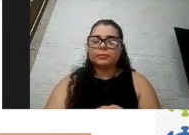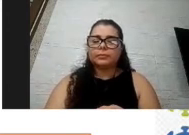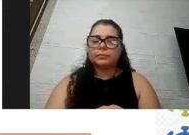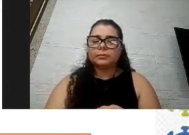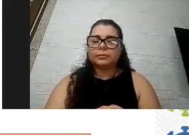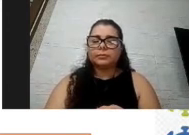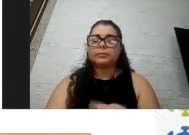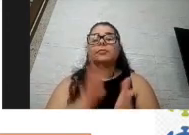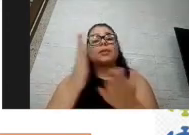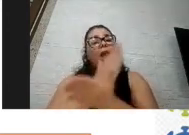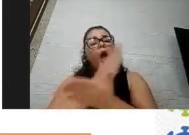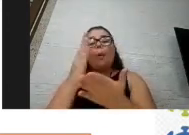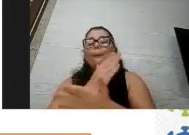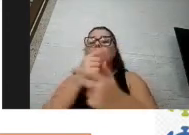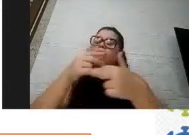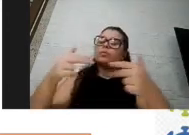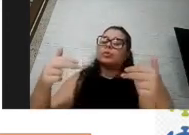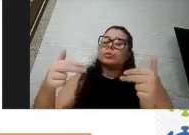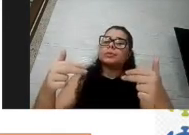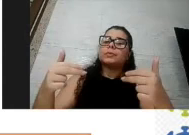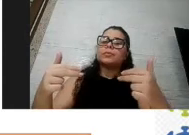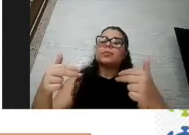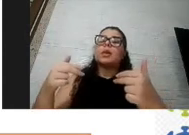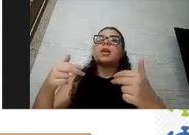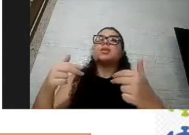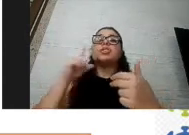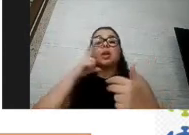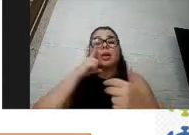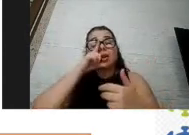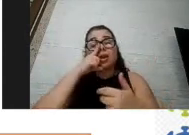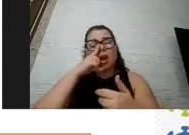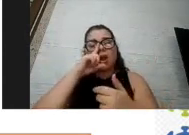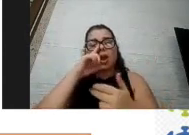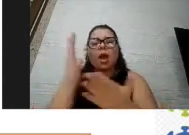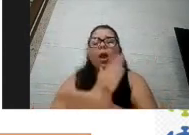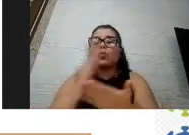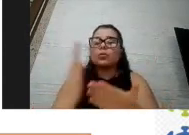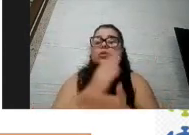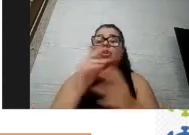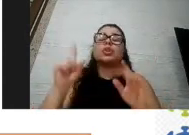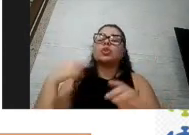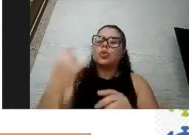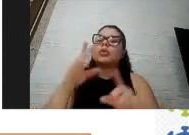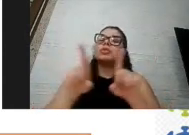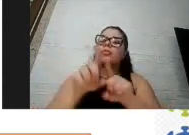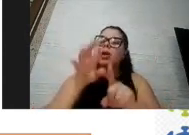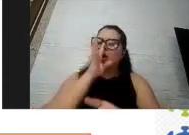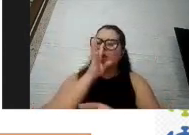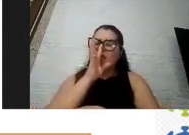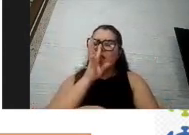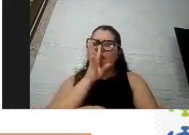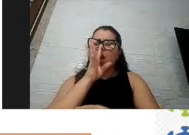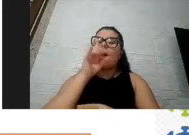alguns fatores de risco sei lá algumas que a gente observou também na mortalidade dessa